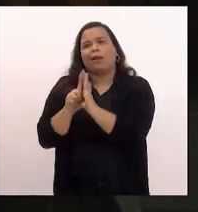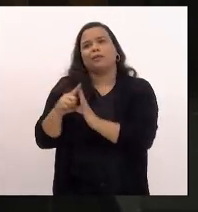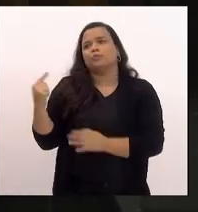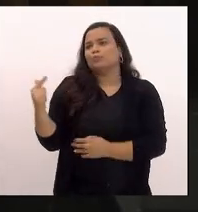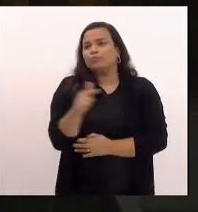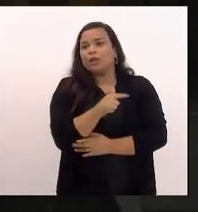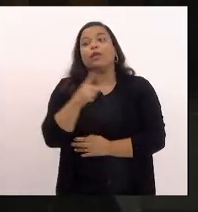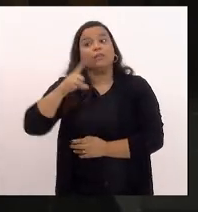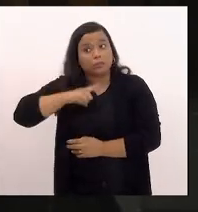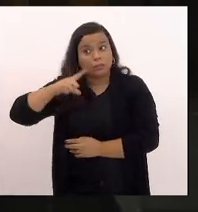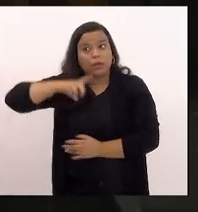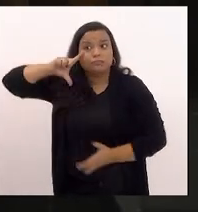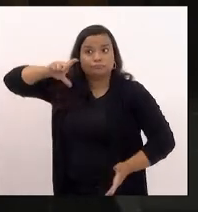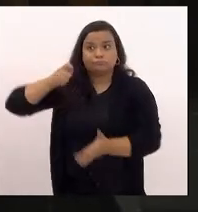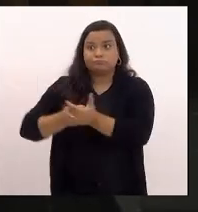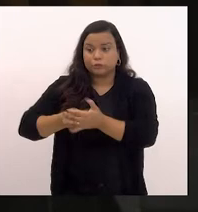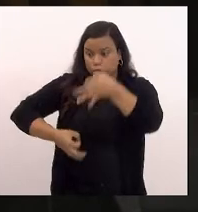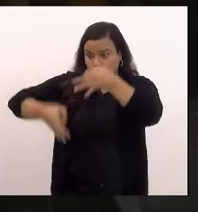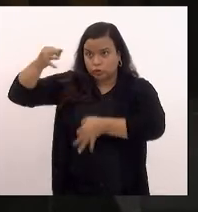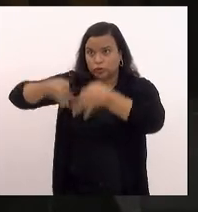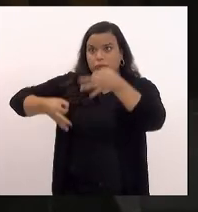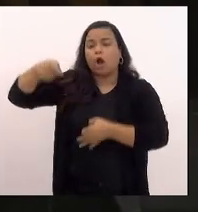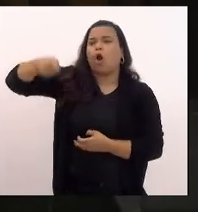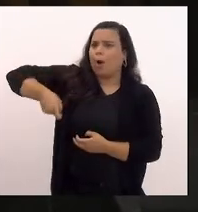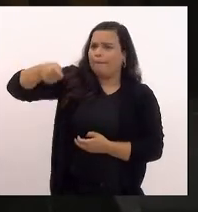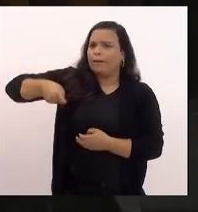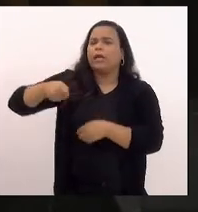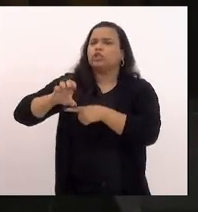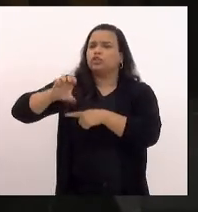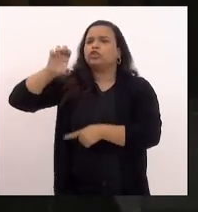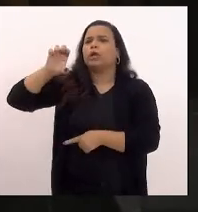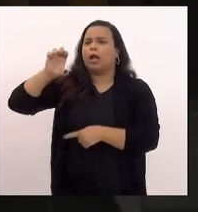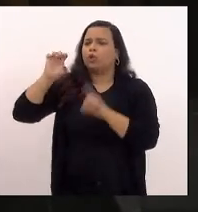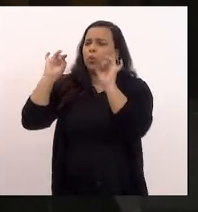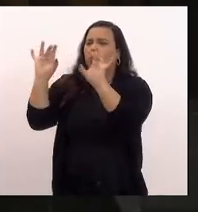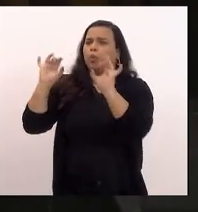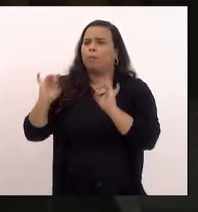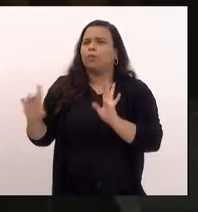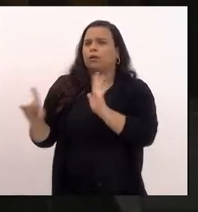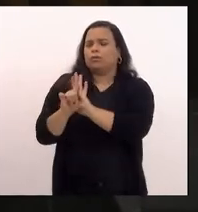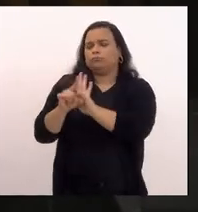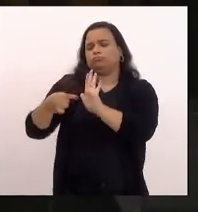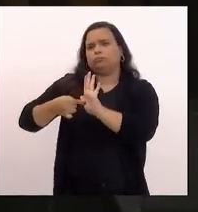que obriga o estado a cumprir a legislação